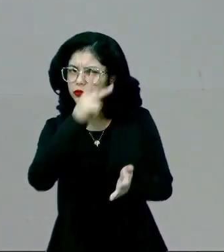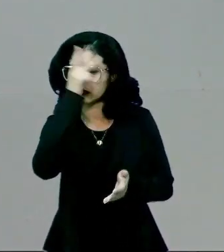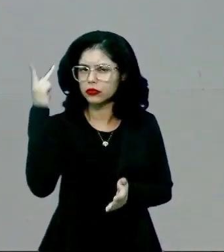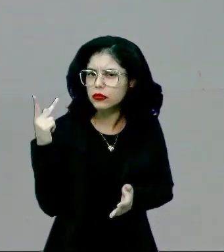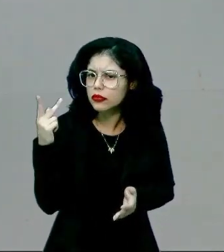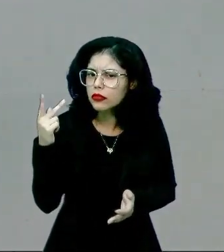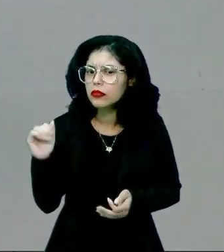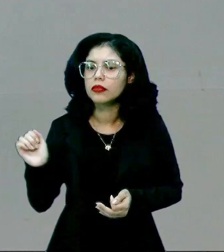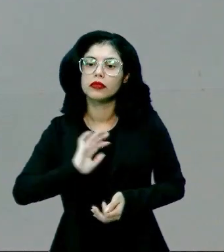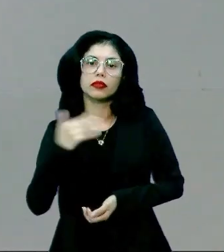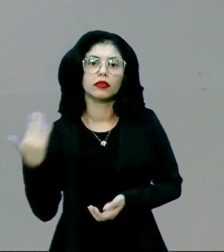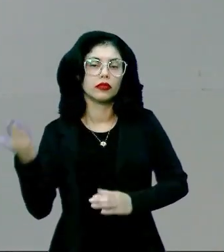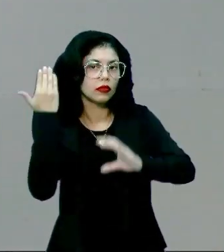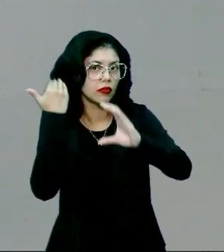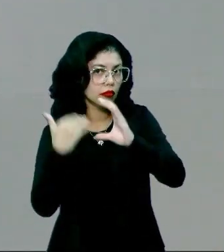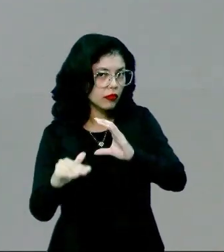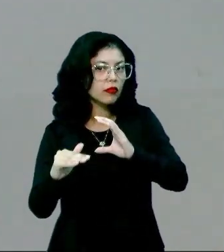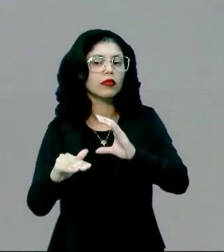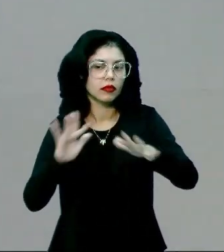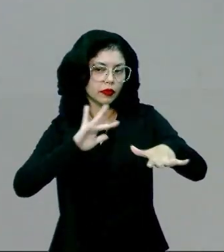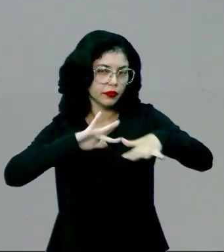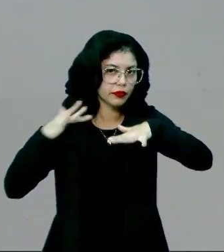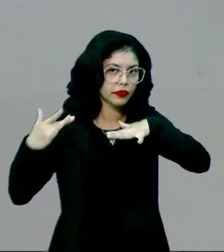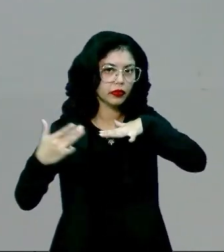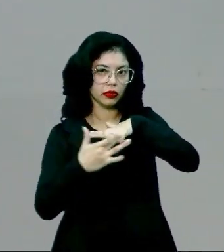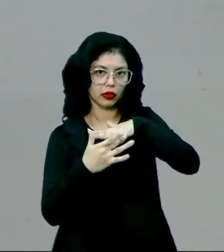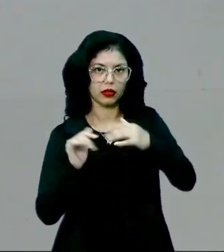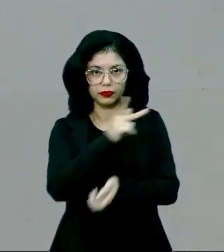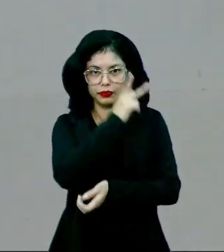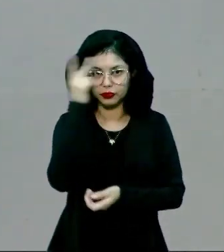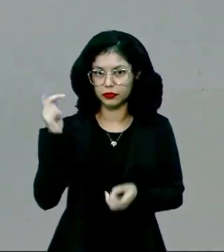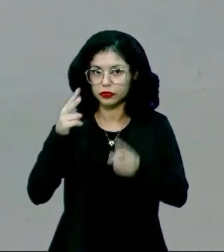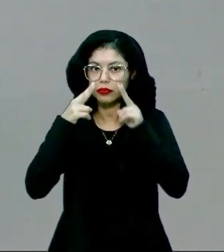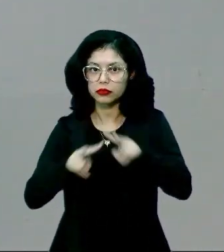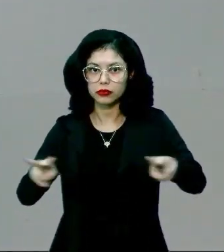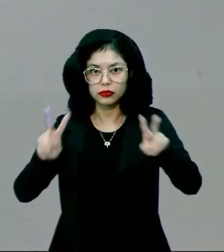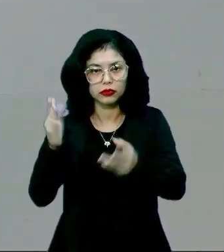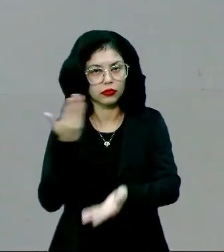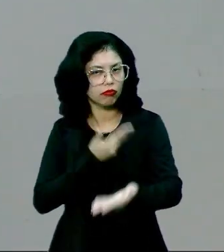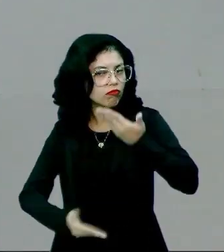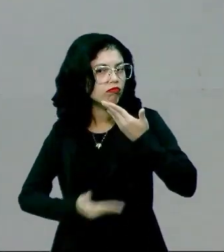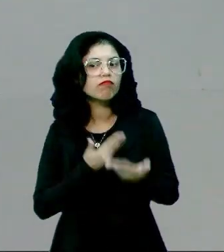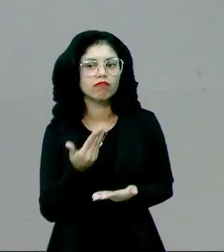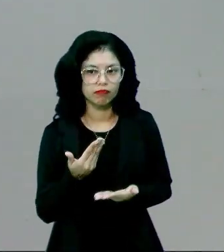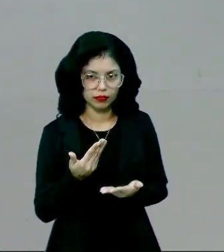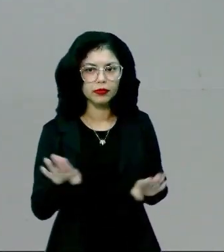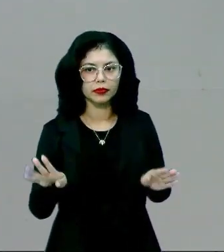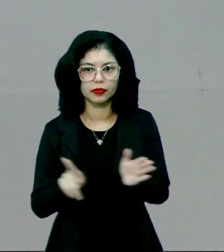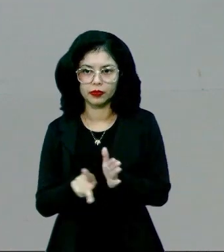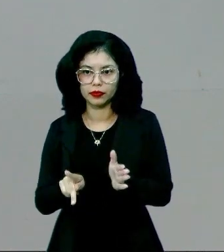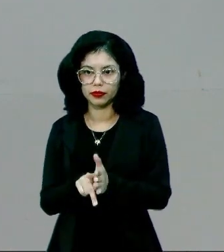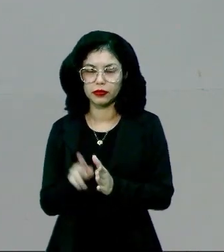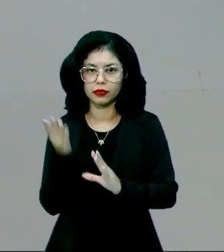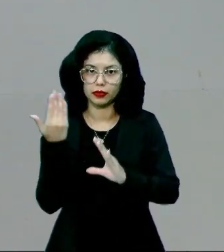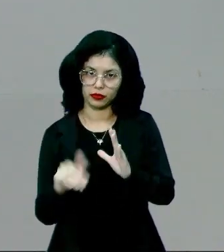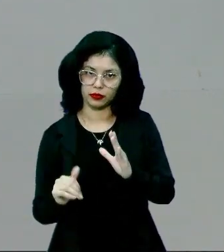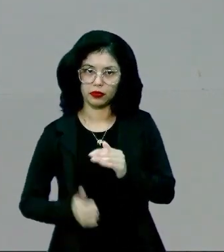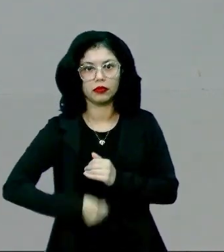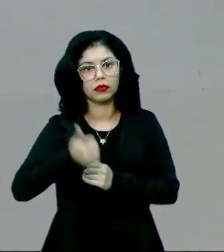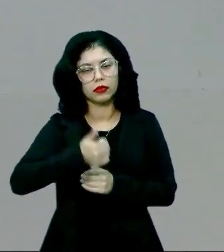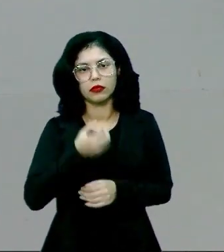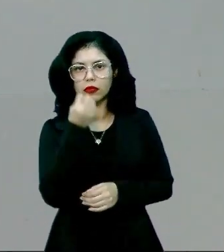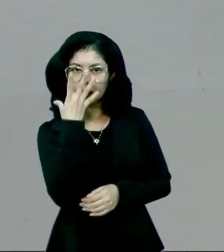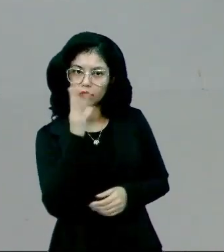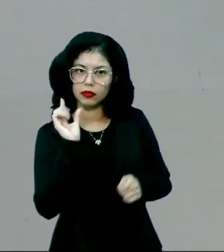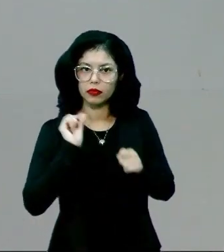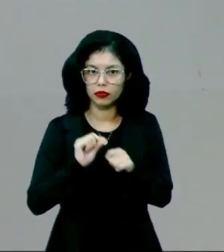pessoas? Quando você publica na rede social, as pessoas elas interagem com a sua publicação, curtindo a sua